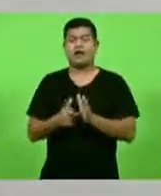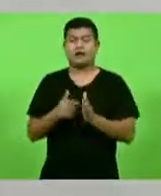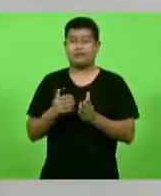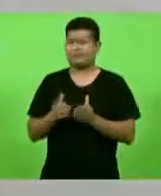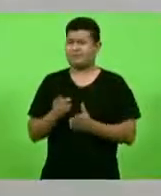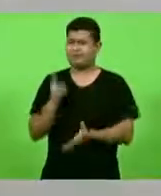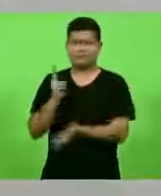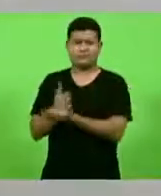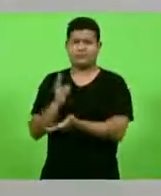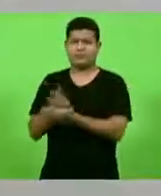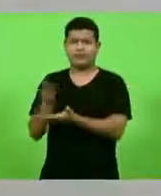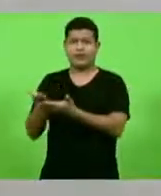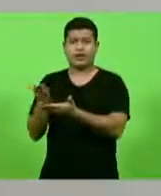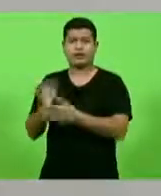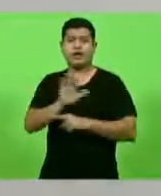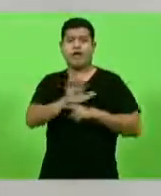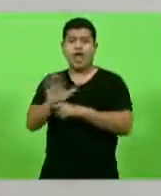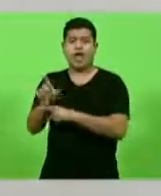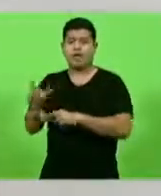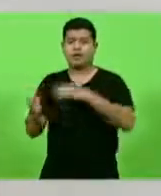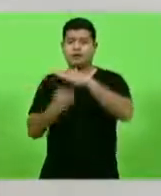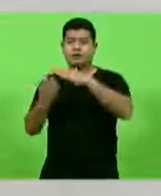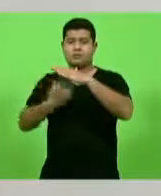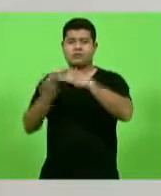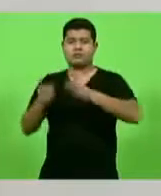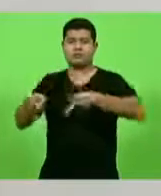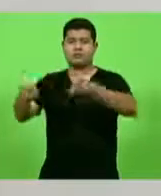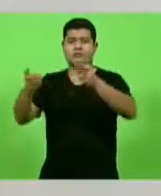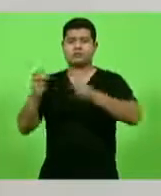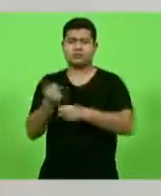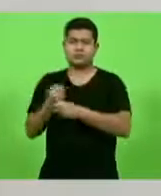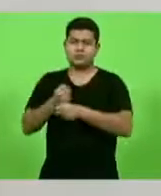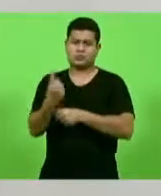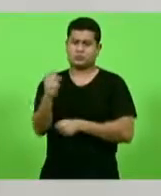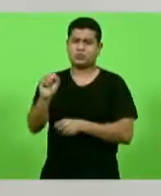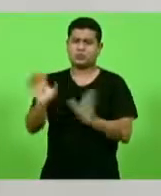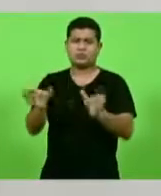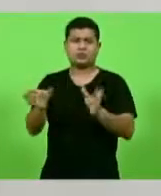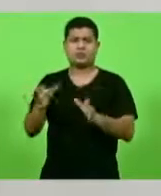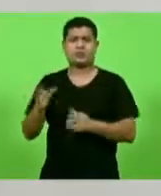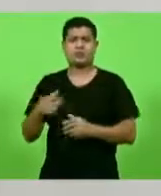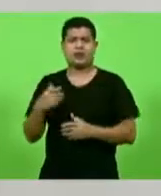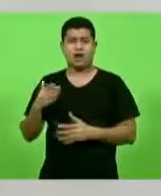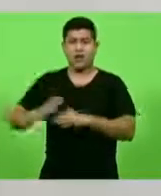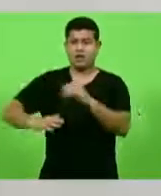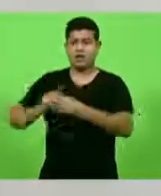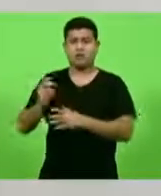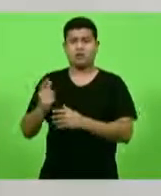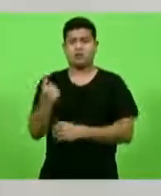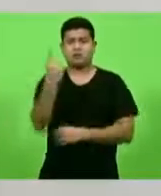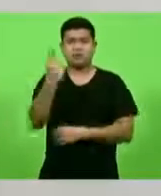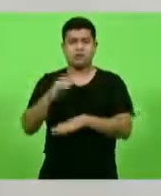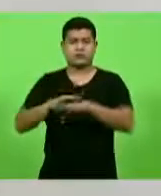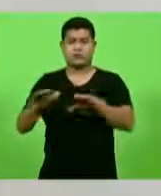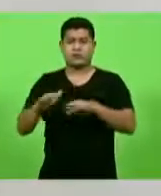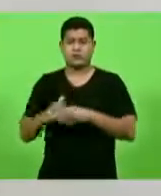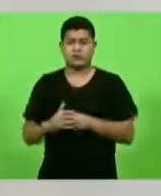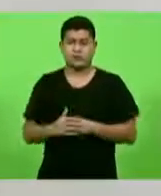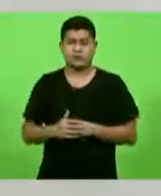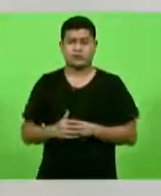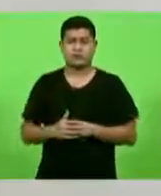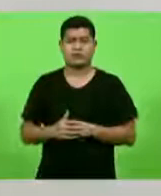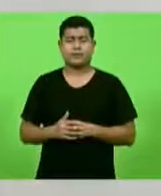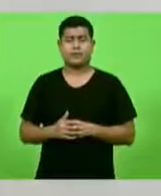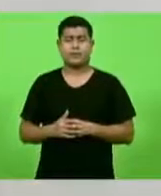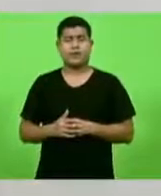sempre, há 18 anos que praticam monopólio num bem público em Santa Catarina. E